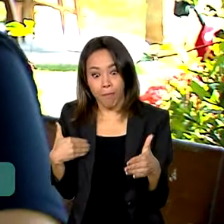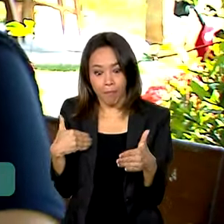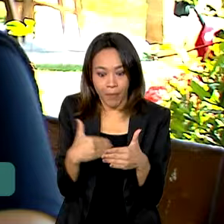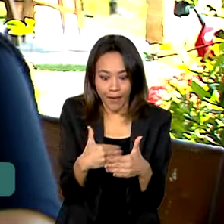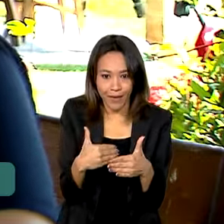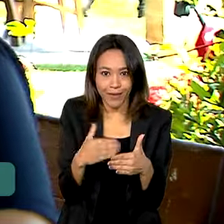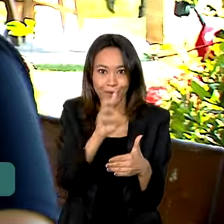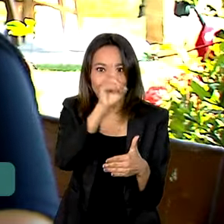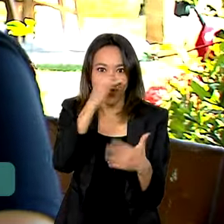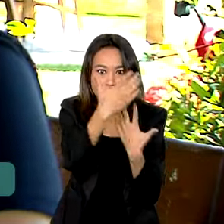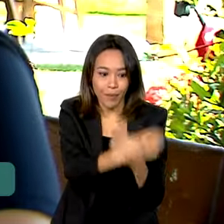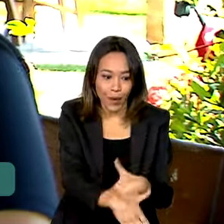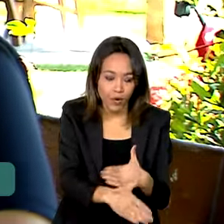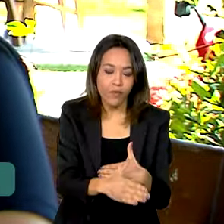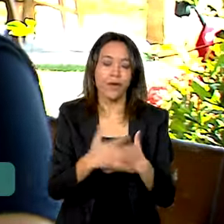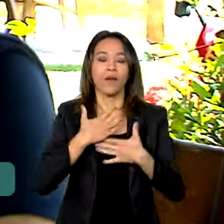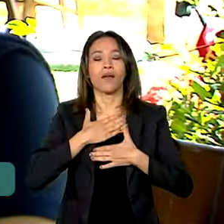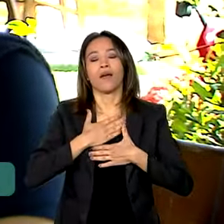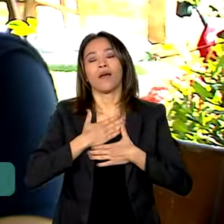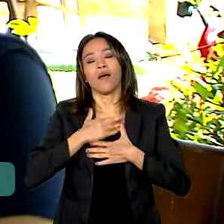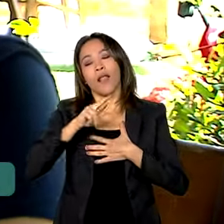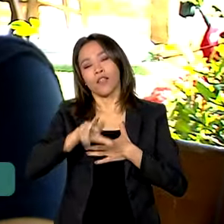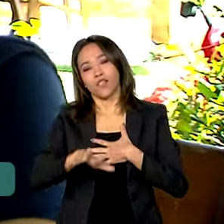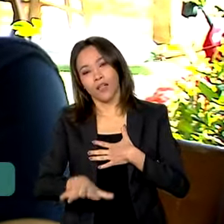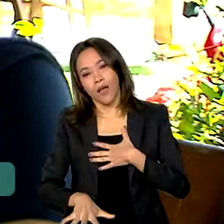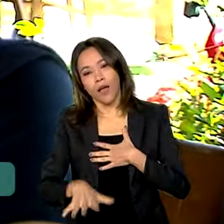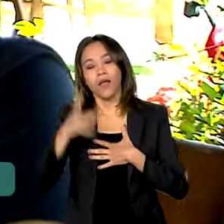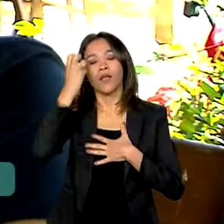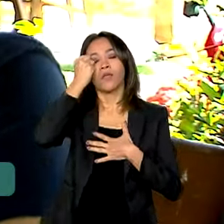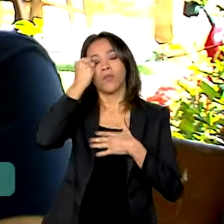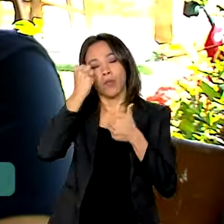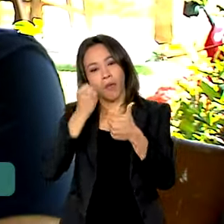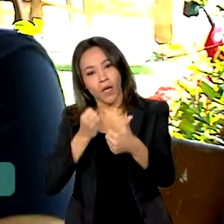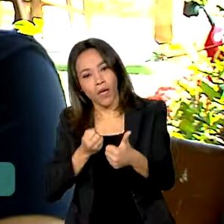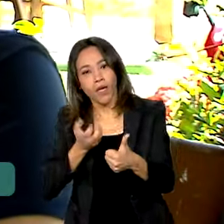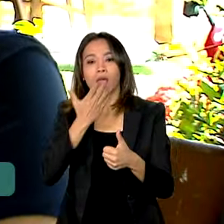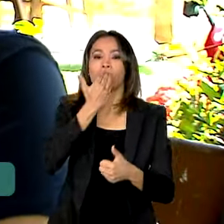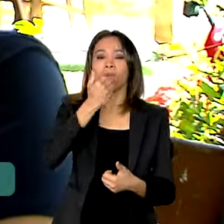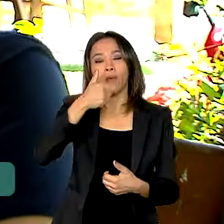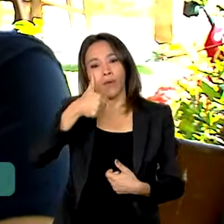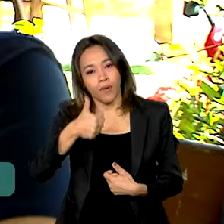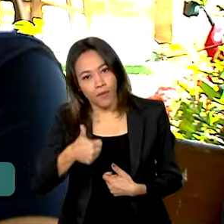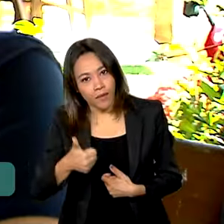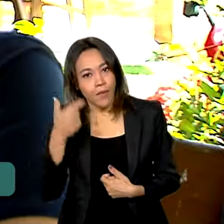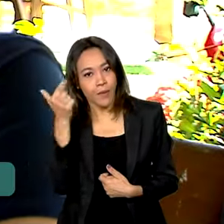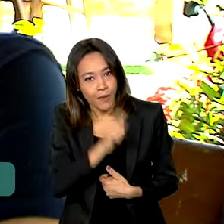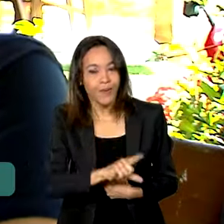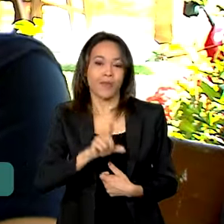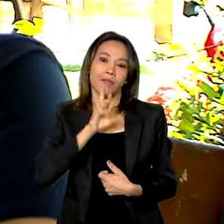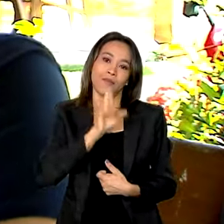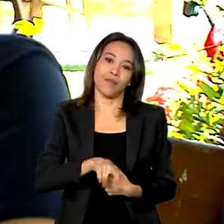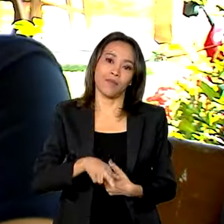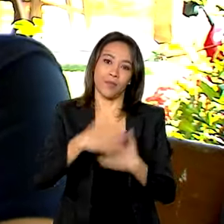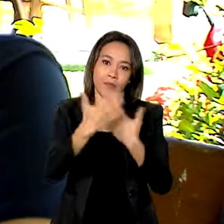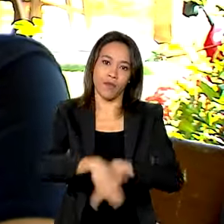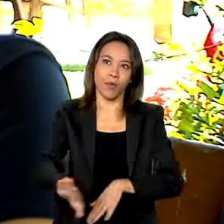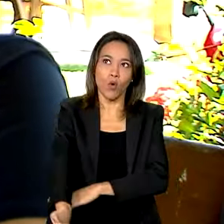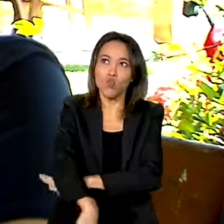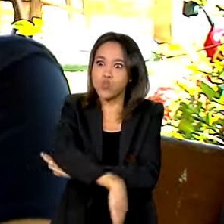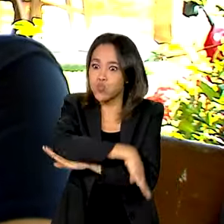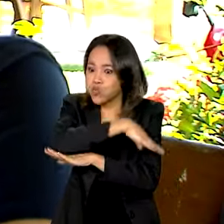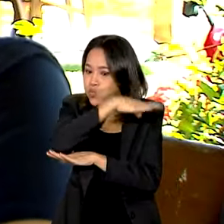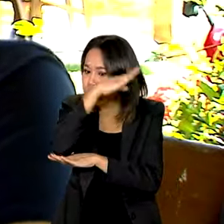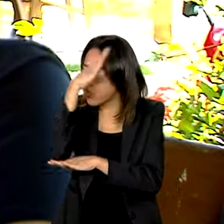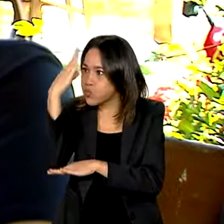perto da data da prova, tentar dar uma relaxada, dormir bem, se alimentar bem, para conseguir fazer a prova. E já que é um dia inteiro de